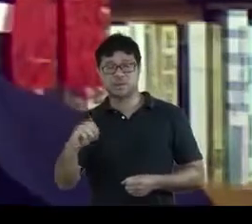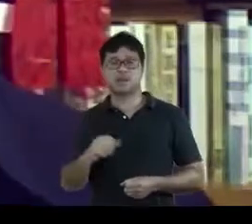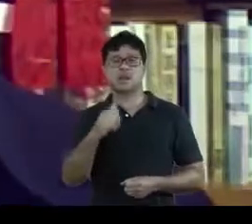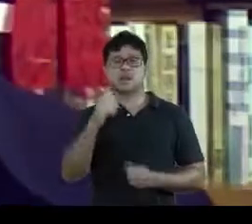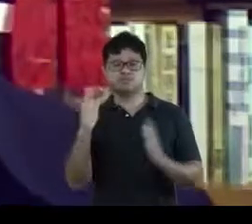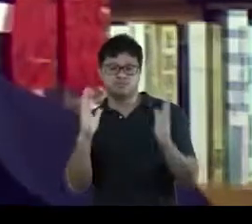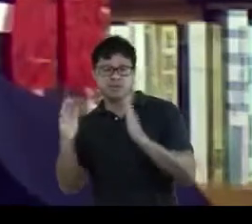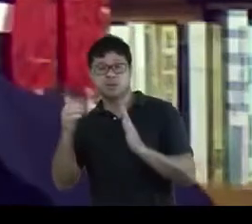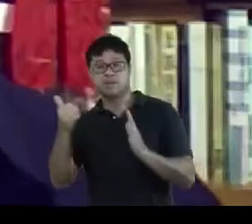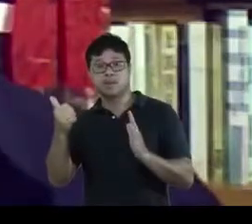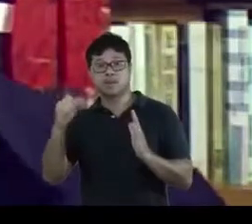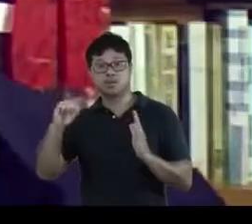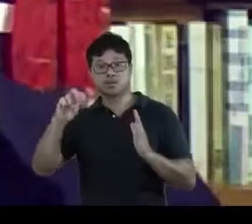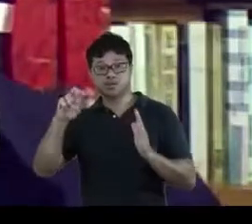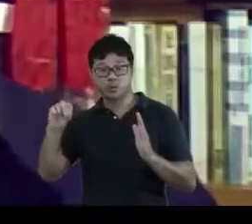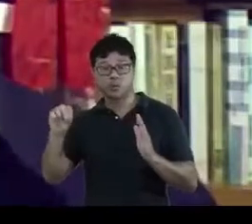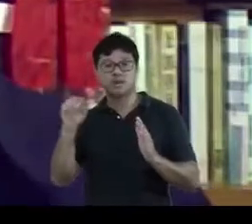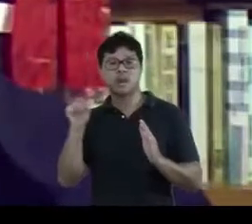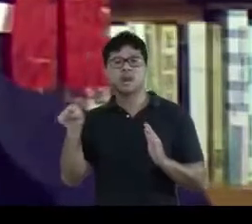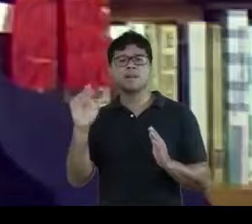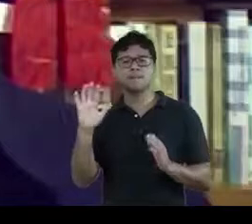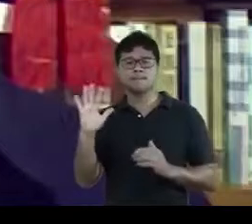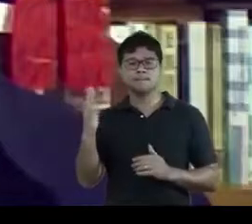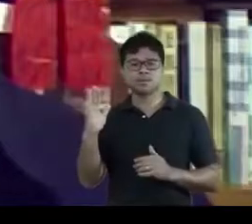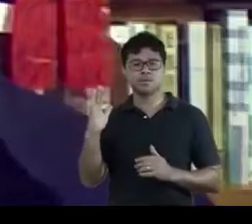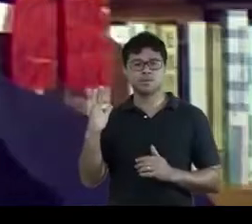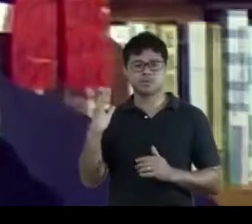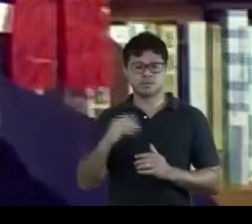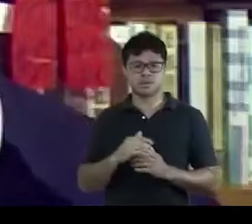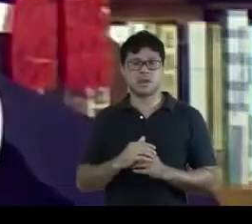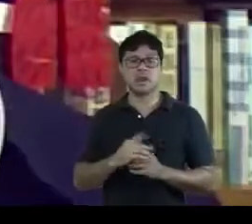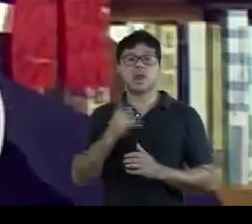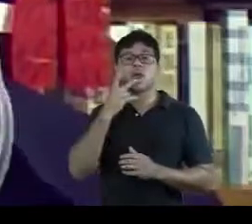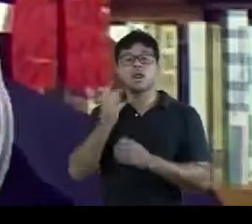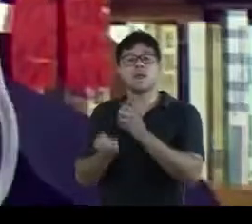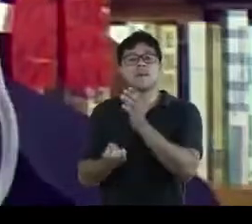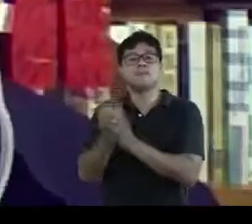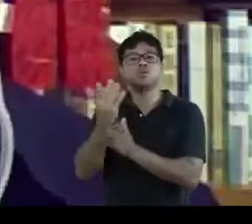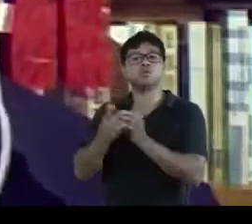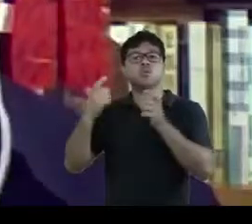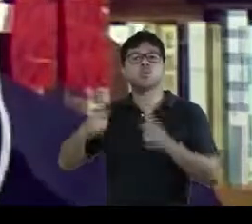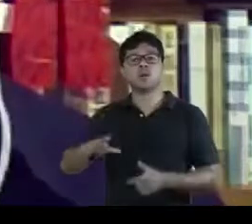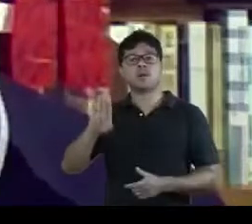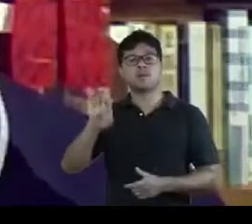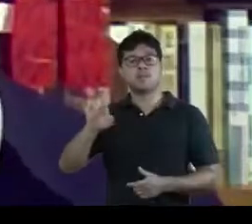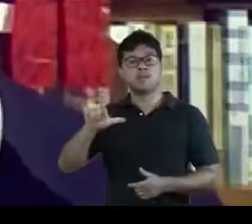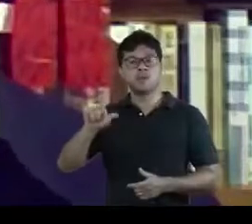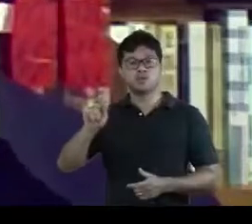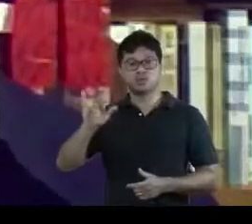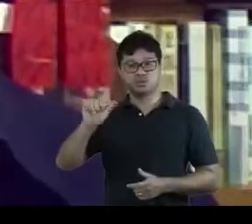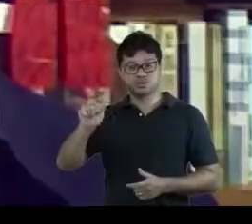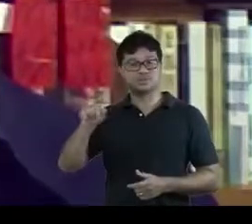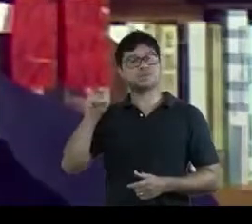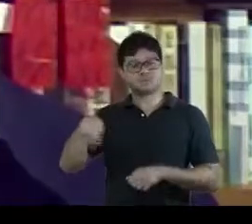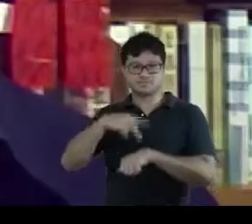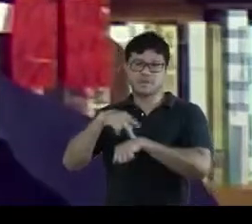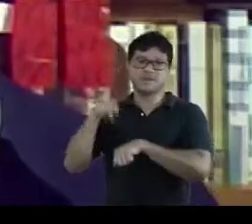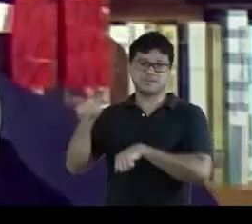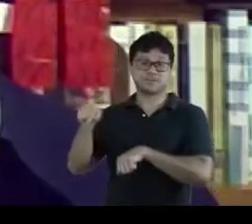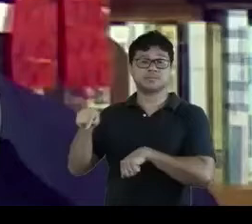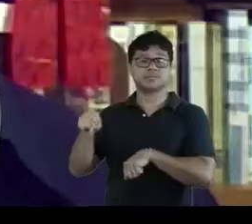1850, eles eram majoritariamente produzidos na Bélgica, e que